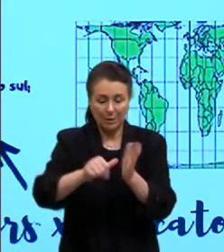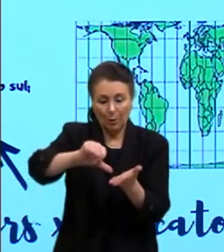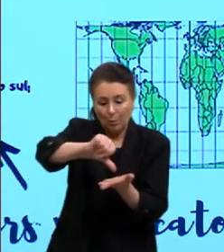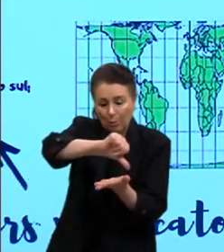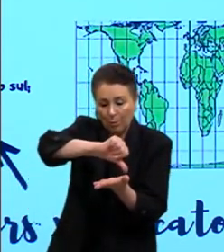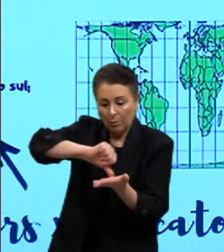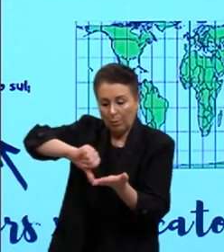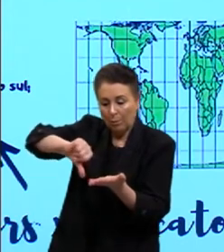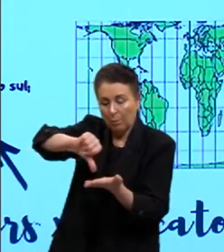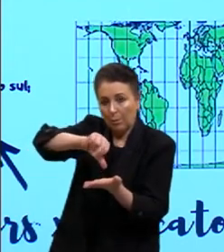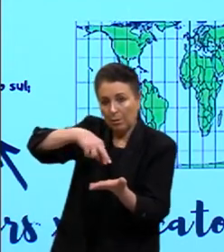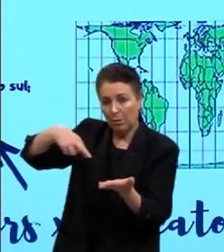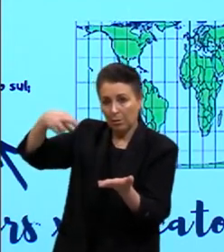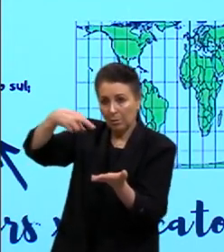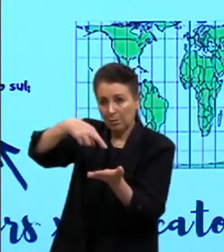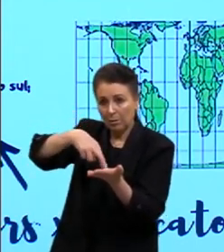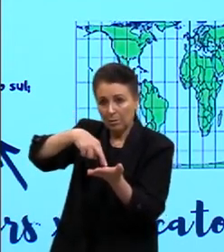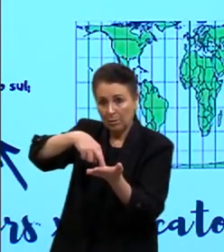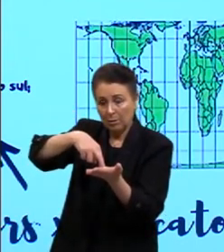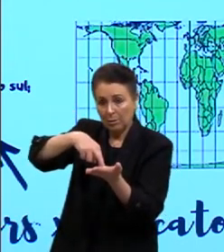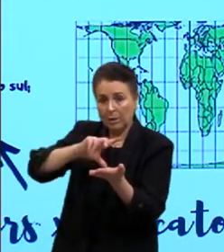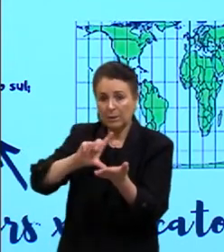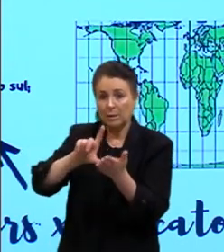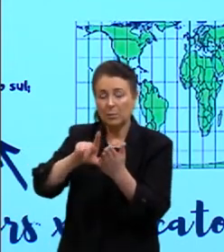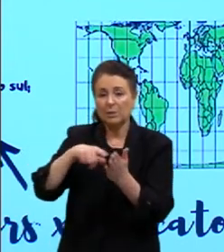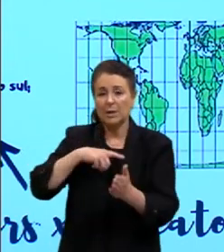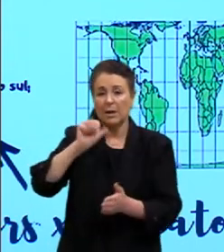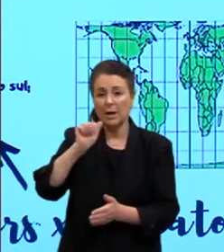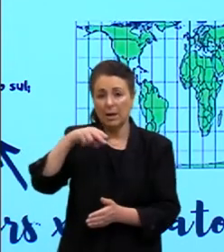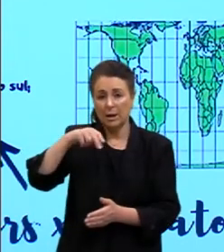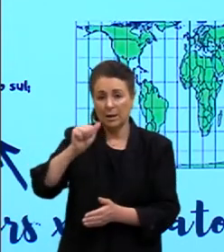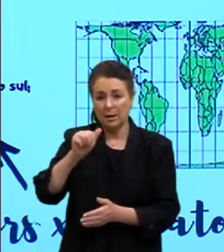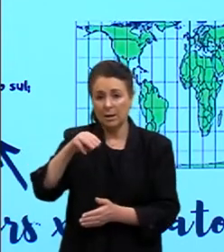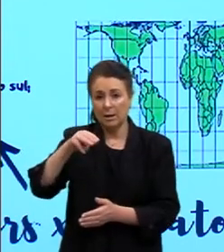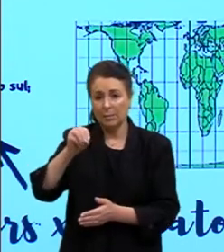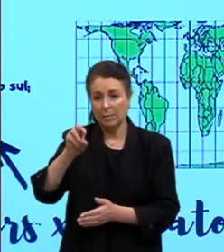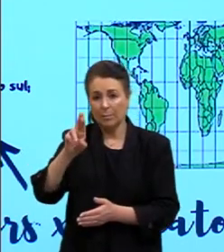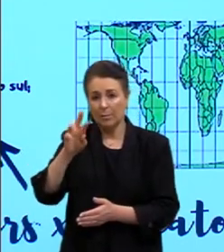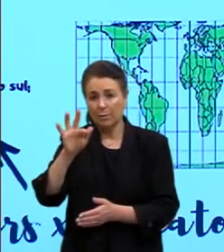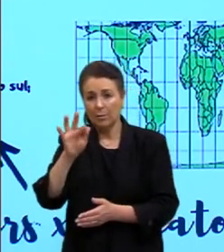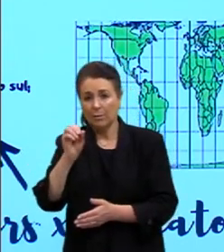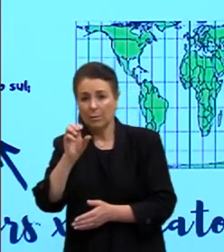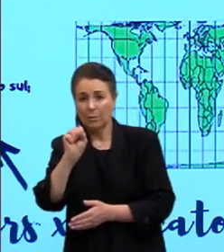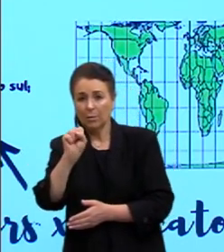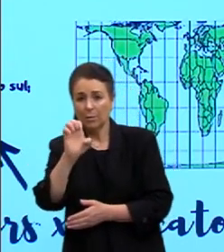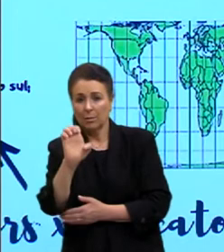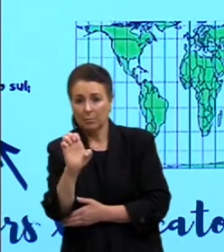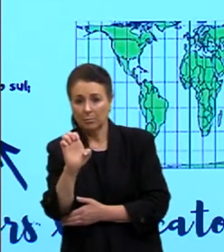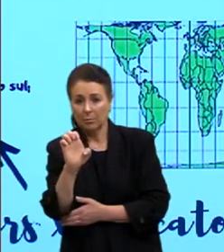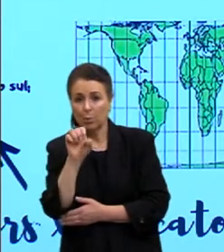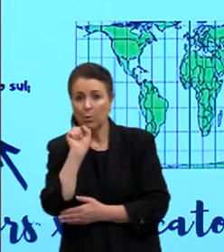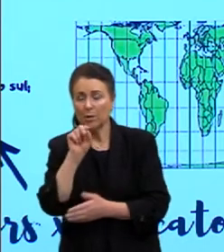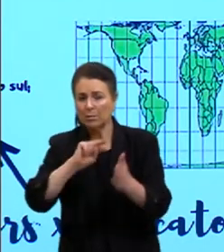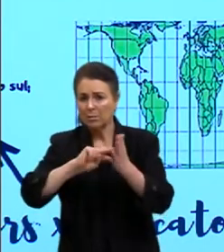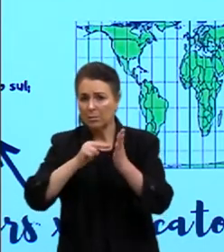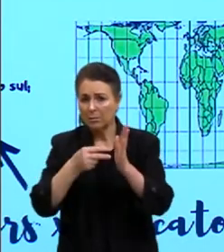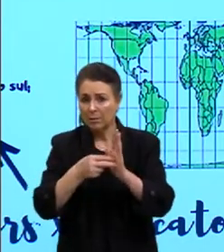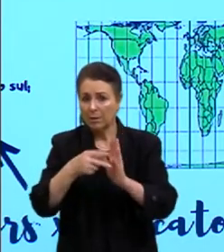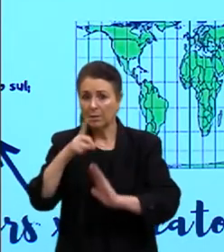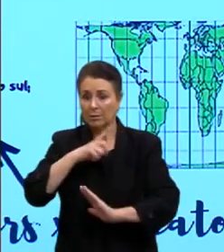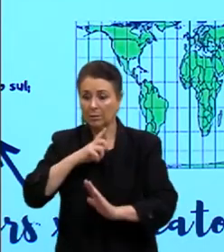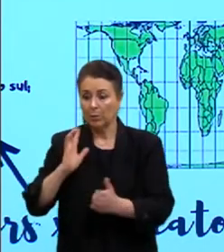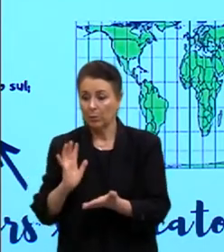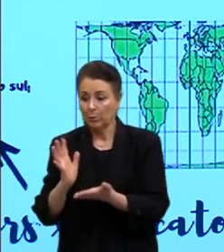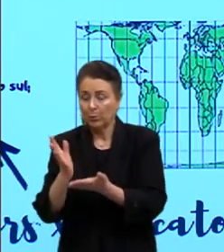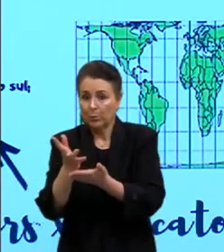e aqui tá a Anamorfose, tá, que é a forma aí que eles colocaram. O que que a gente consegue entender? Que existe um dado,